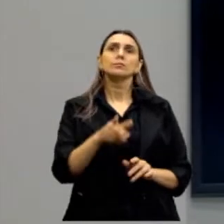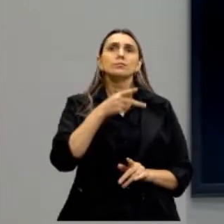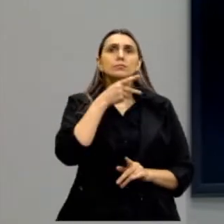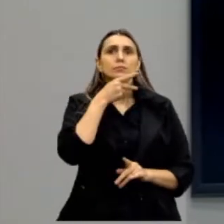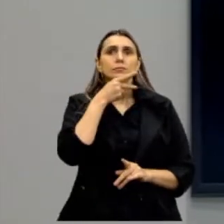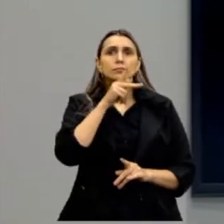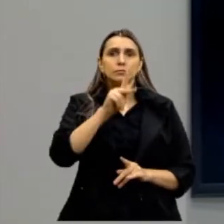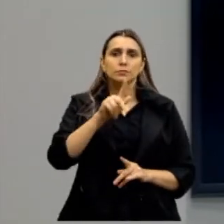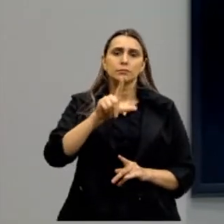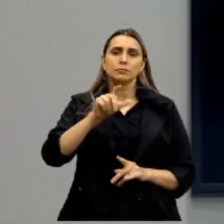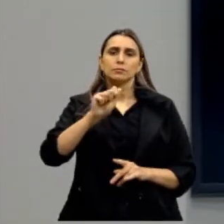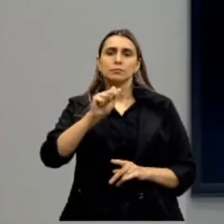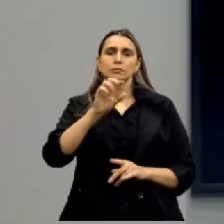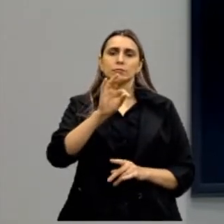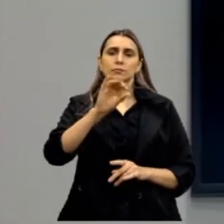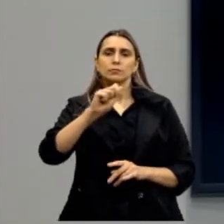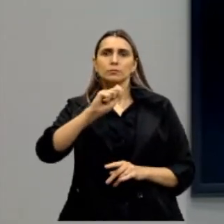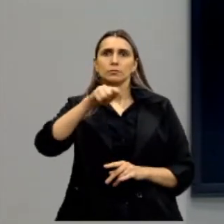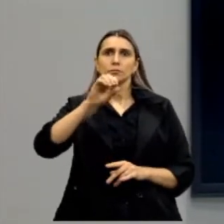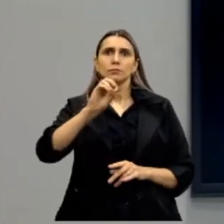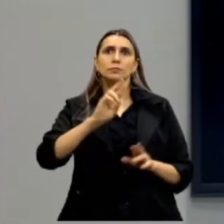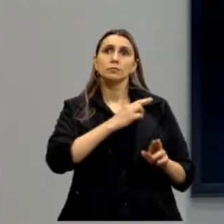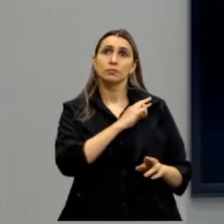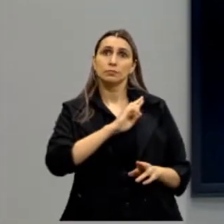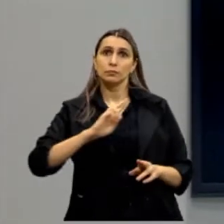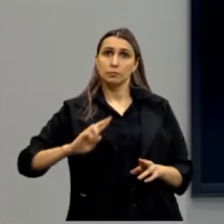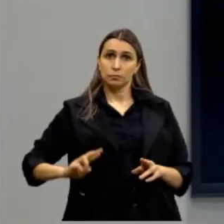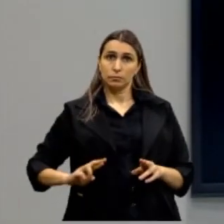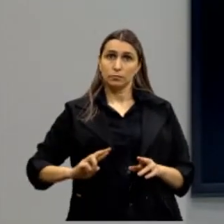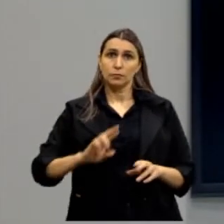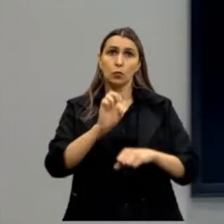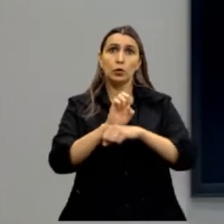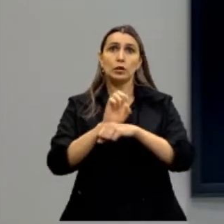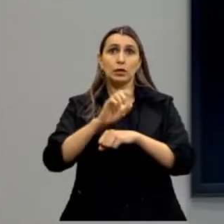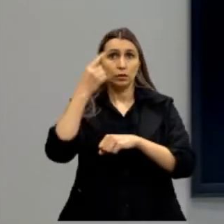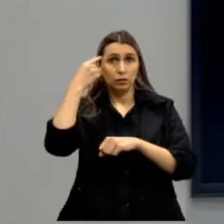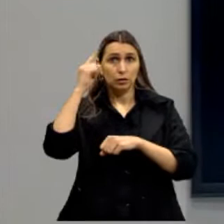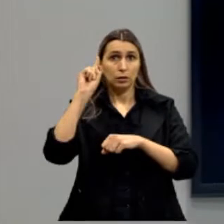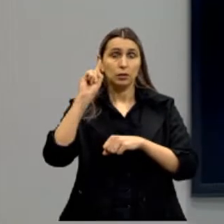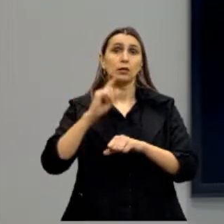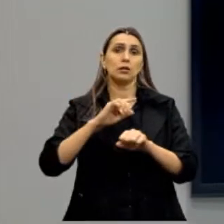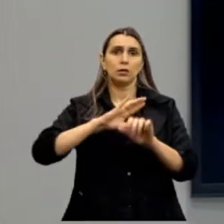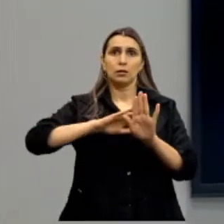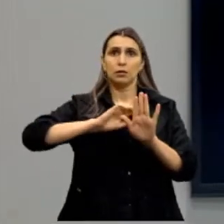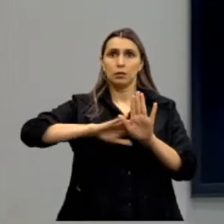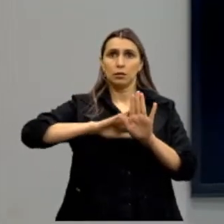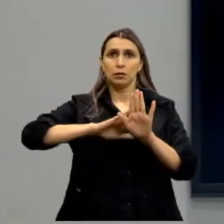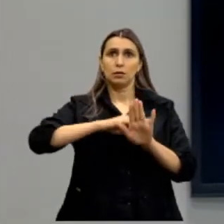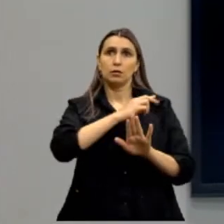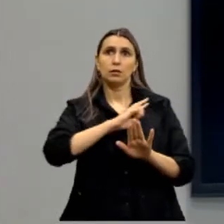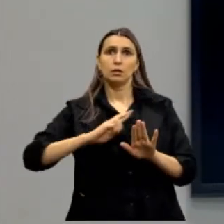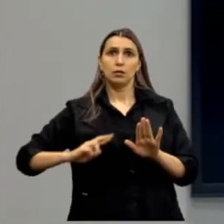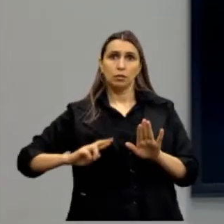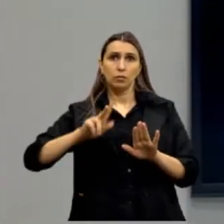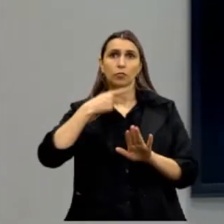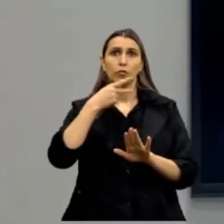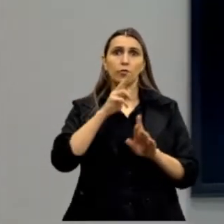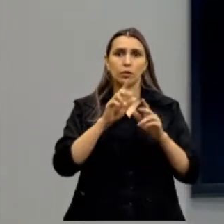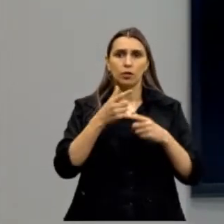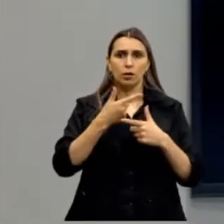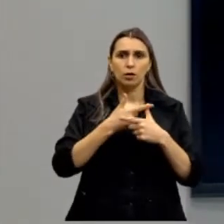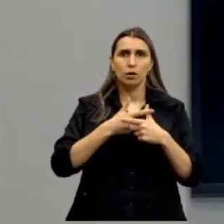Platão tem como princípio a república, já estamos conhecendo, o Estado Ideal, está lá no livro A República, onde faz a